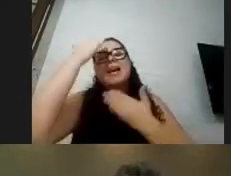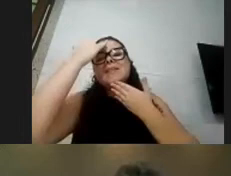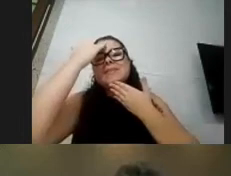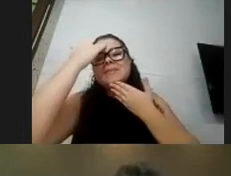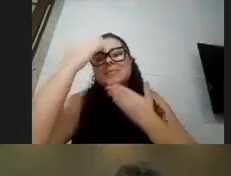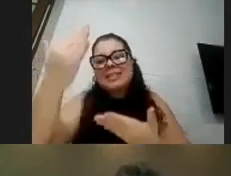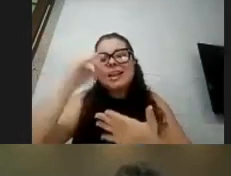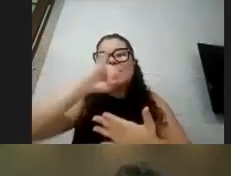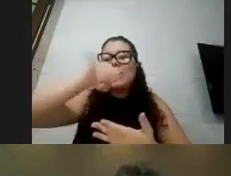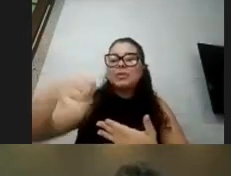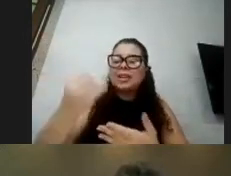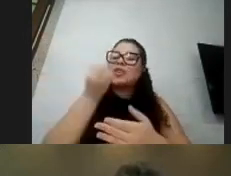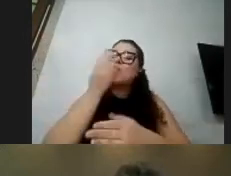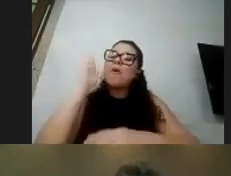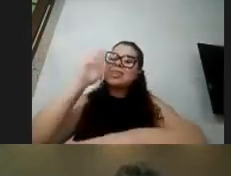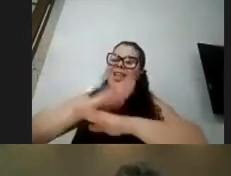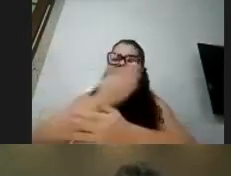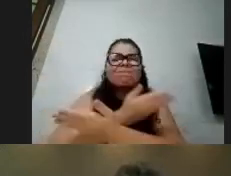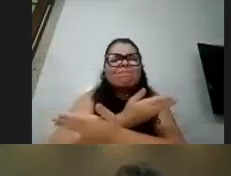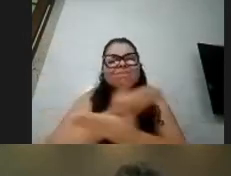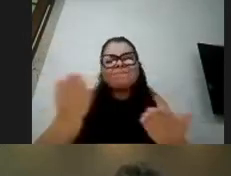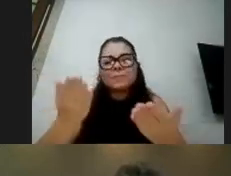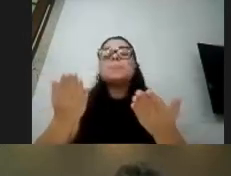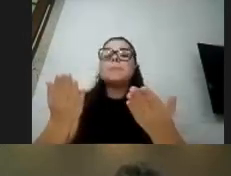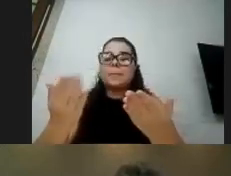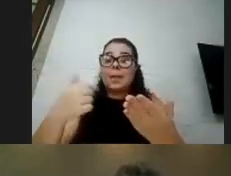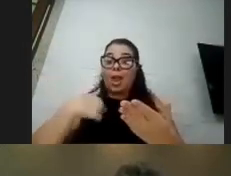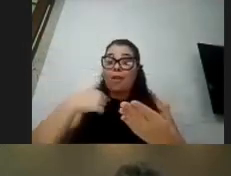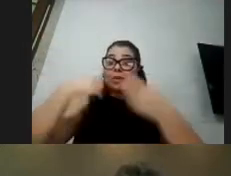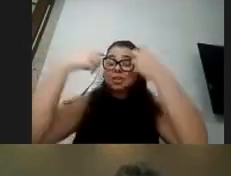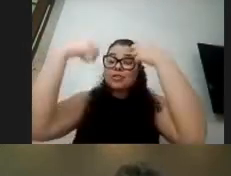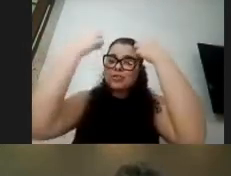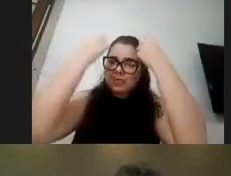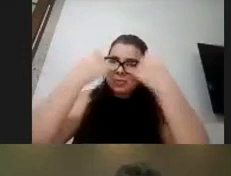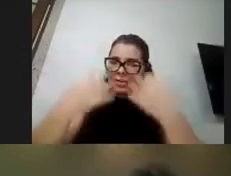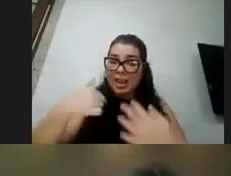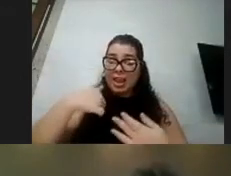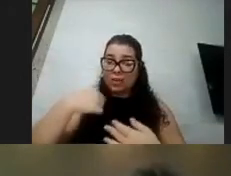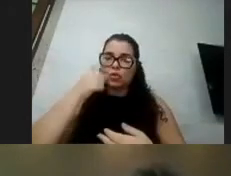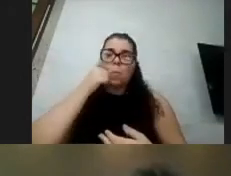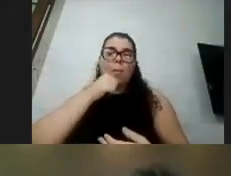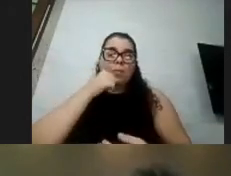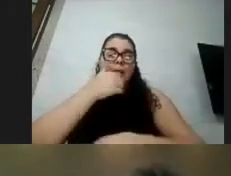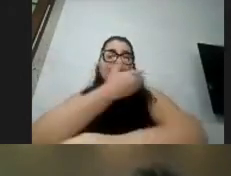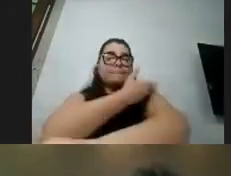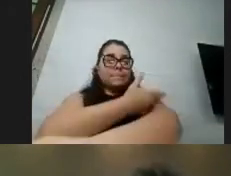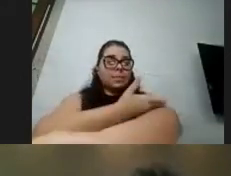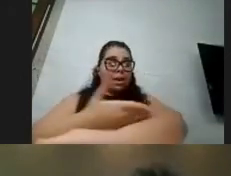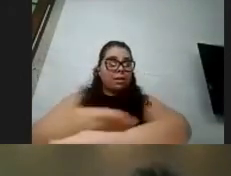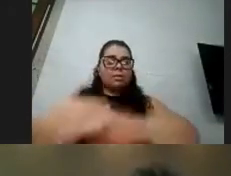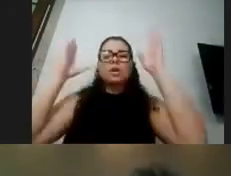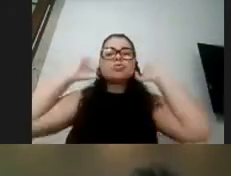a todos. Eu vou começar com a minha autodescrição. Eu sou uma mulher branca de cabelos